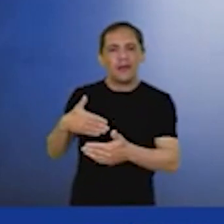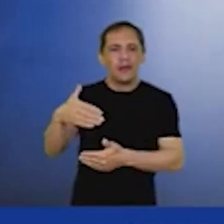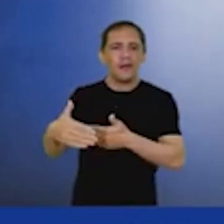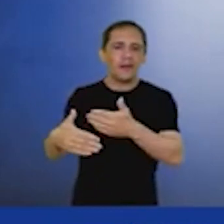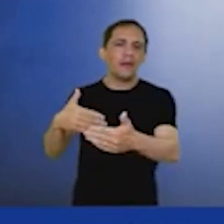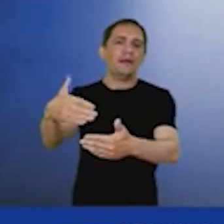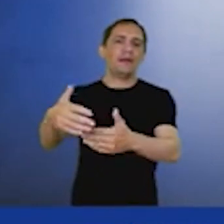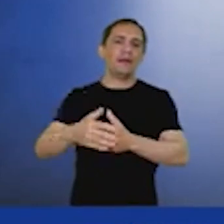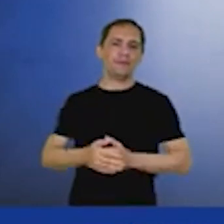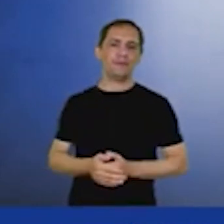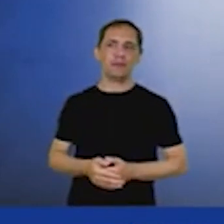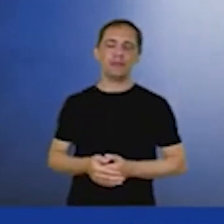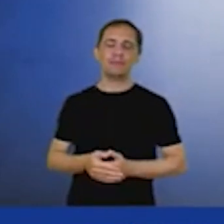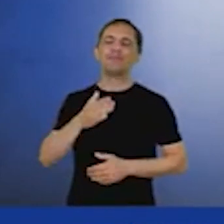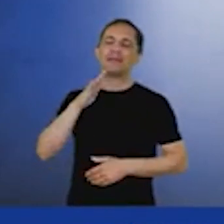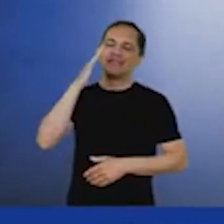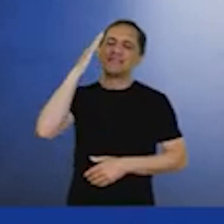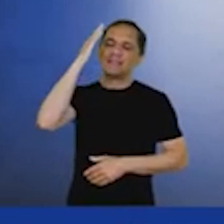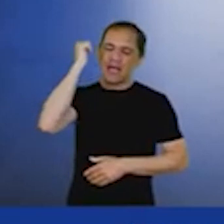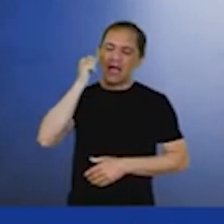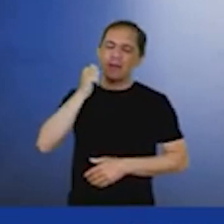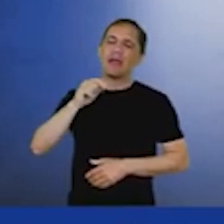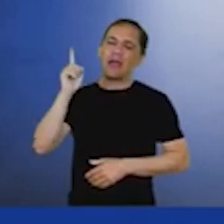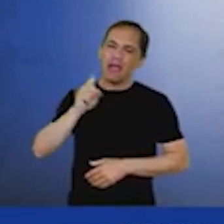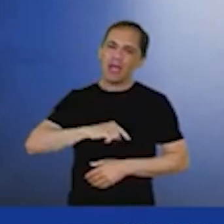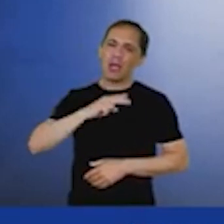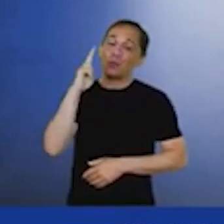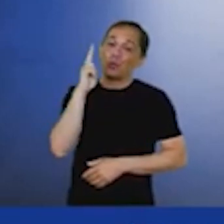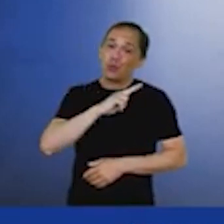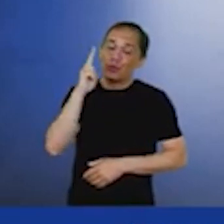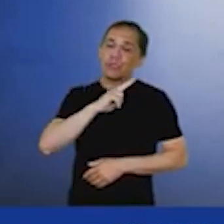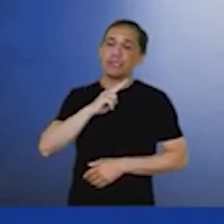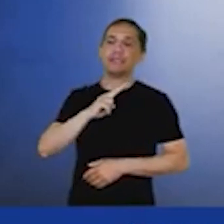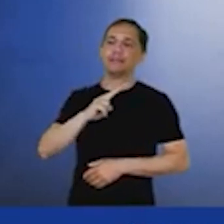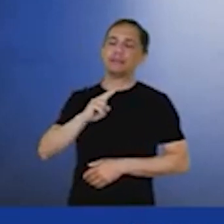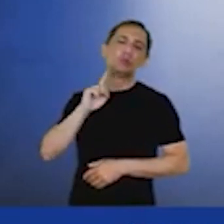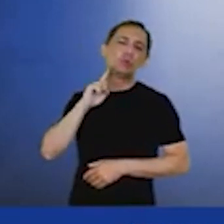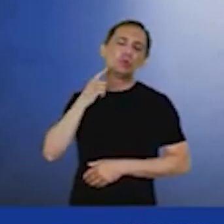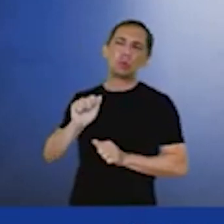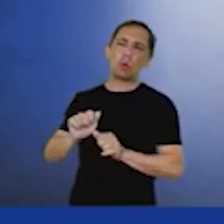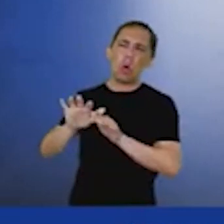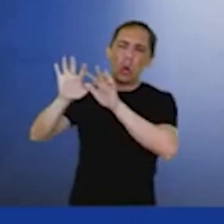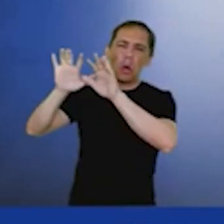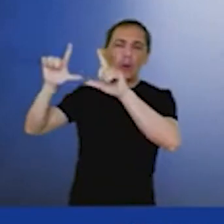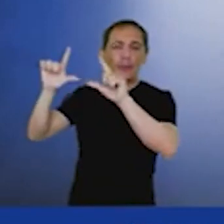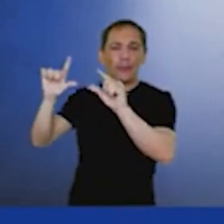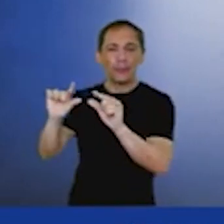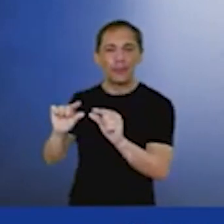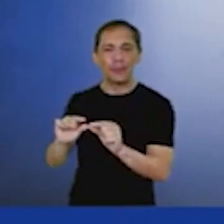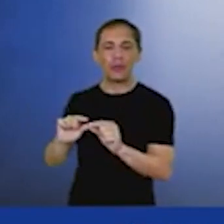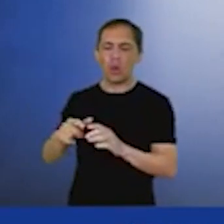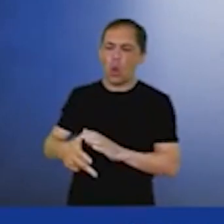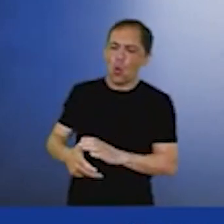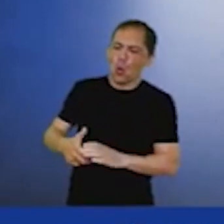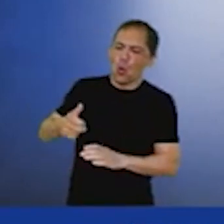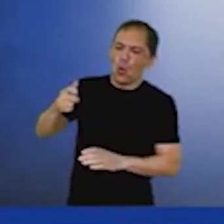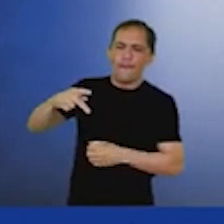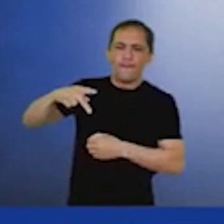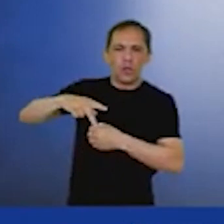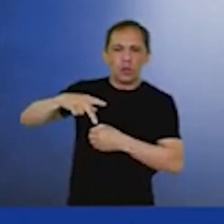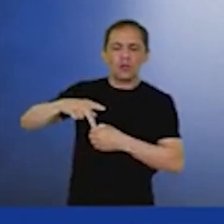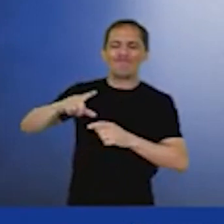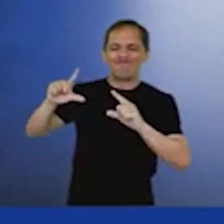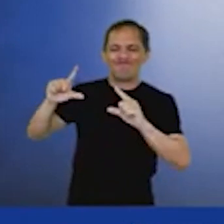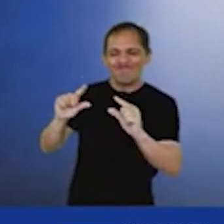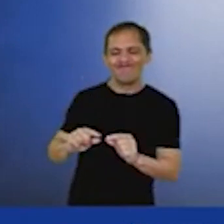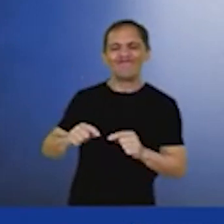urgência e de uma gradual descarbonização, substituindo a energia fóssil por renovável. O segundo ponto que eu